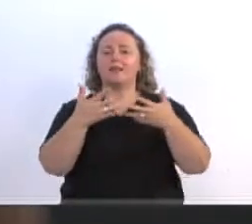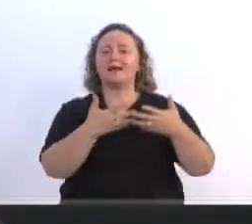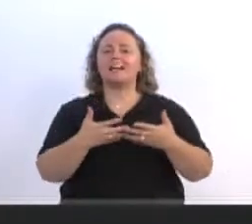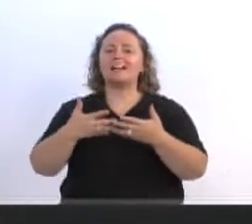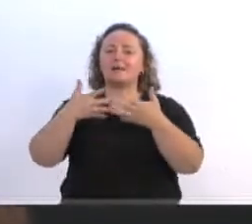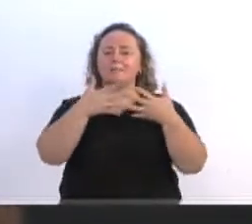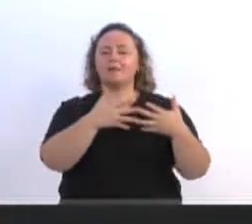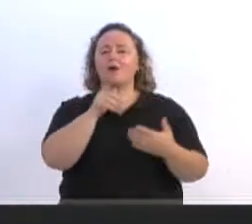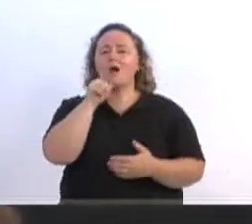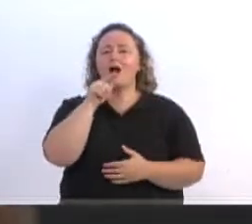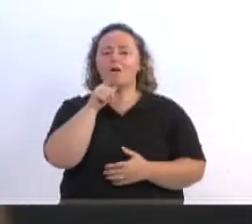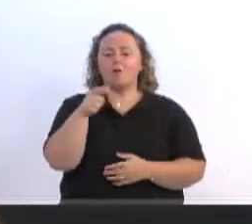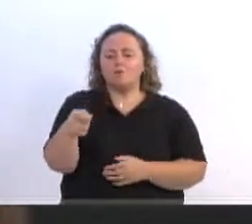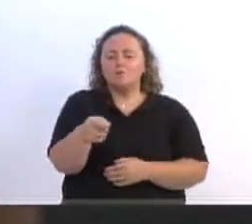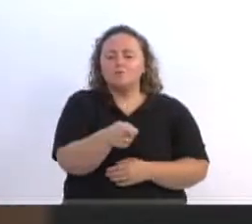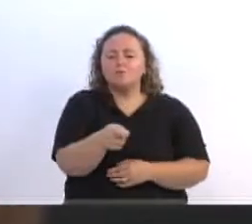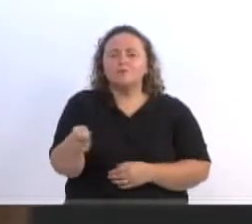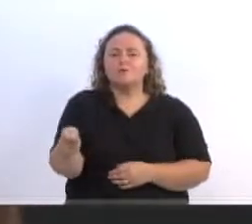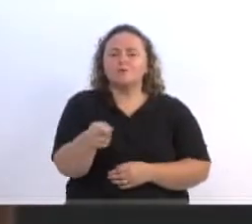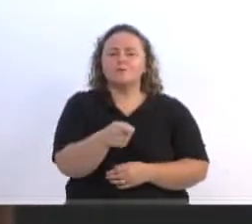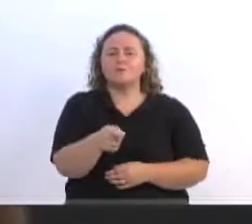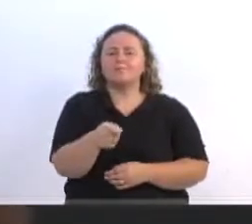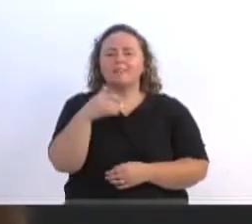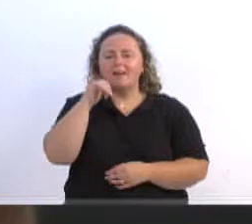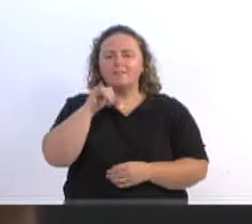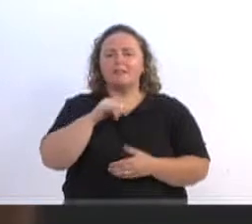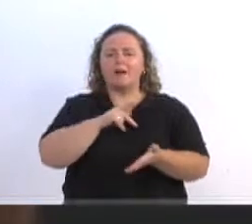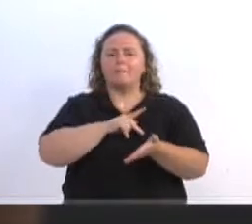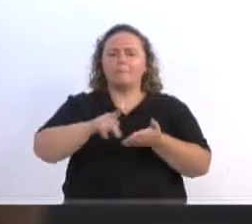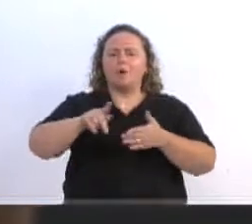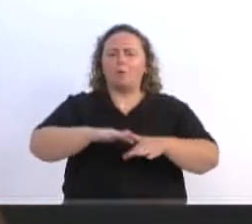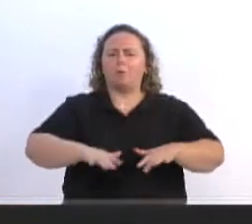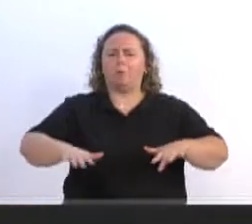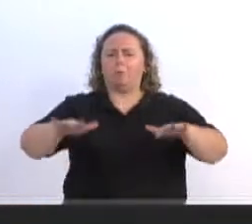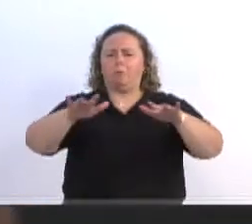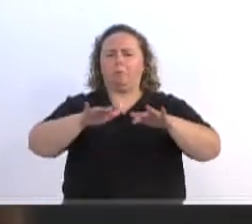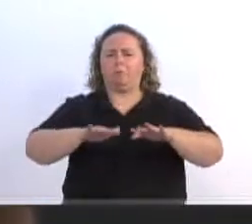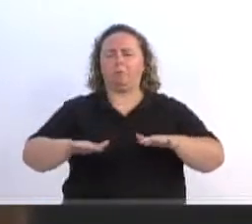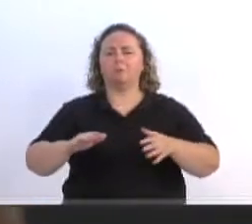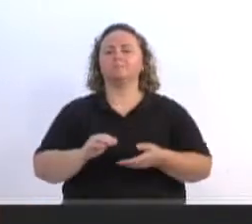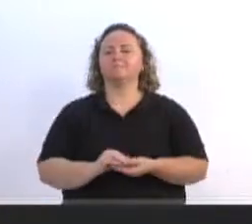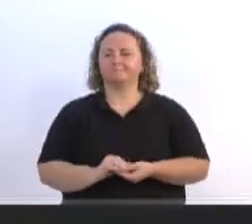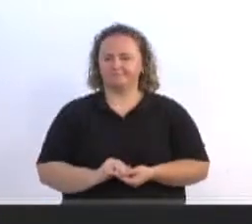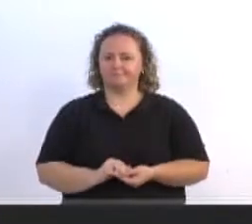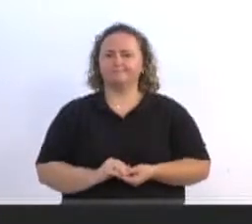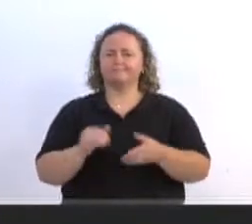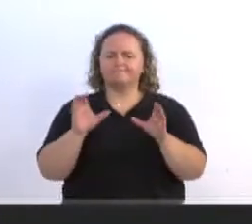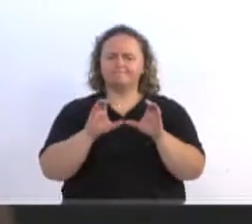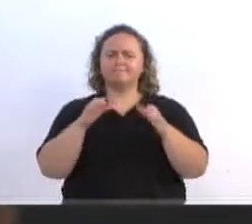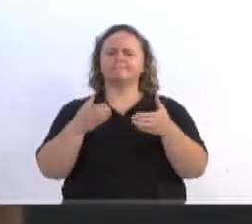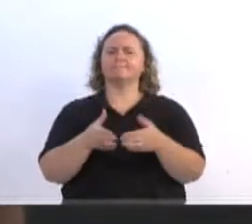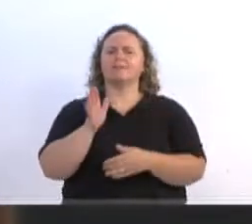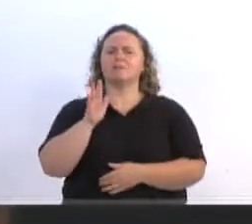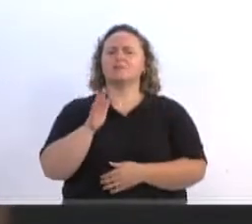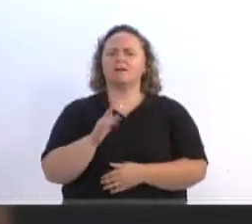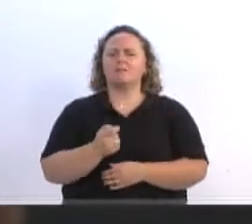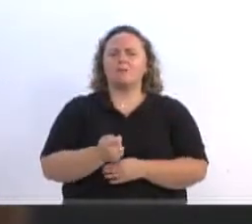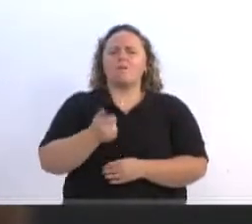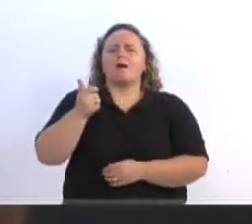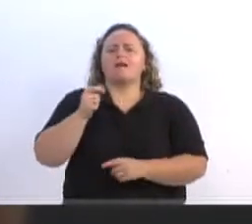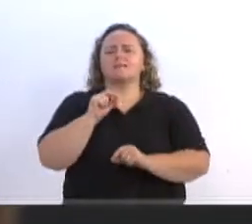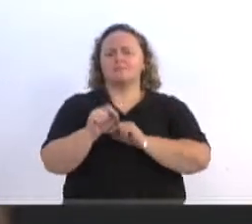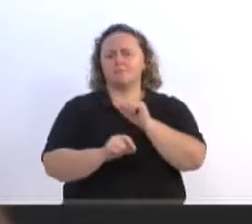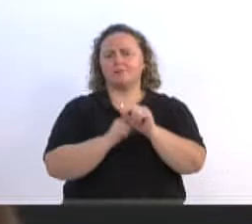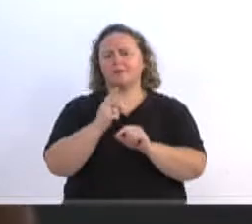organização, sábado, domingo, a comunidade já está quase dois meses sem o pipa naquela região. Nós vamos sofrer.